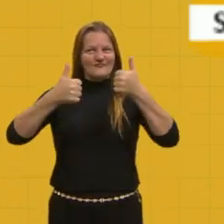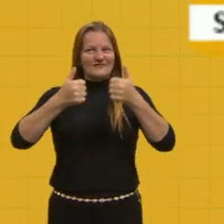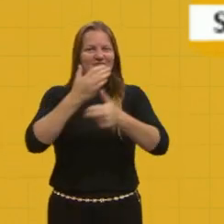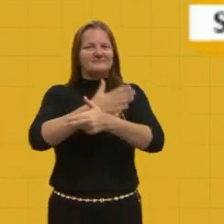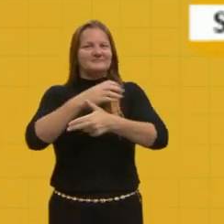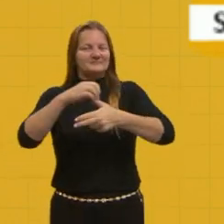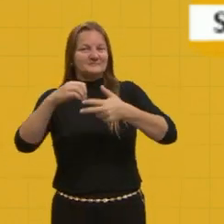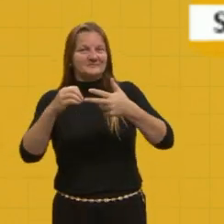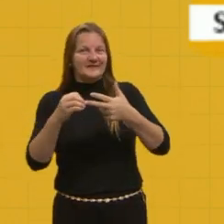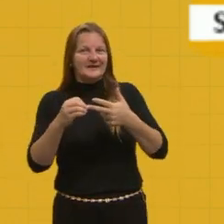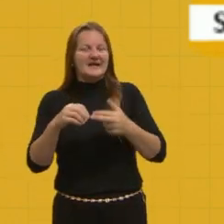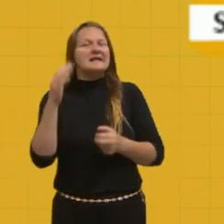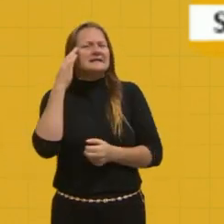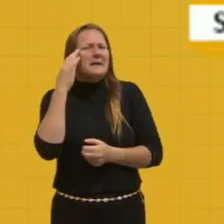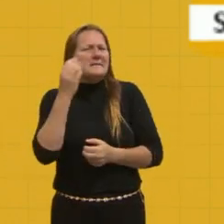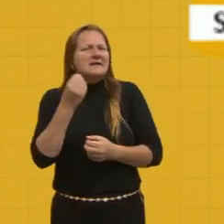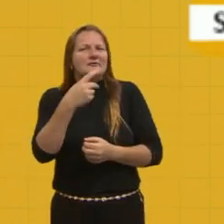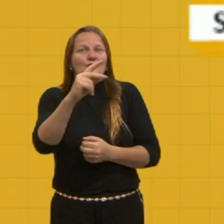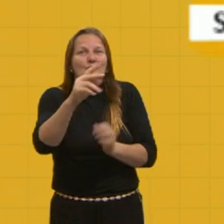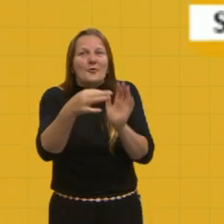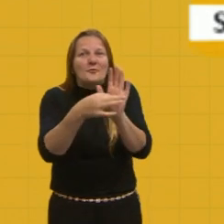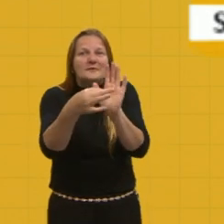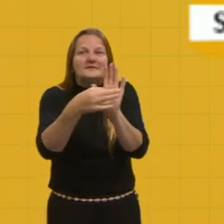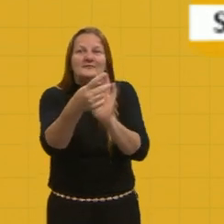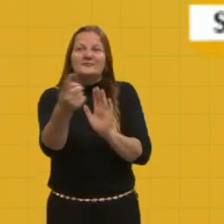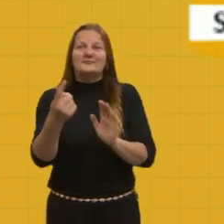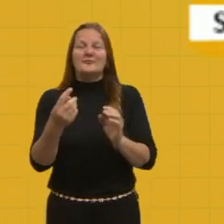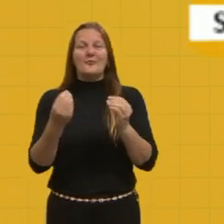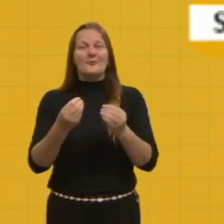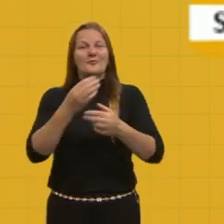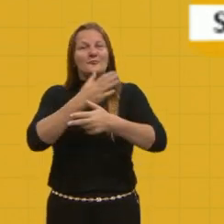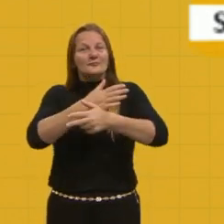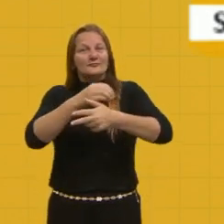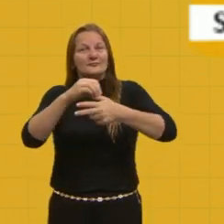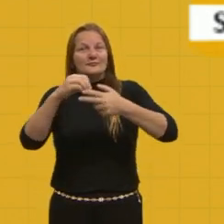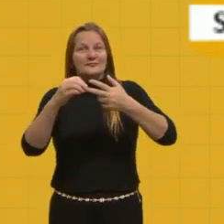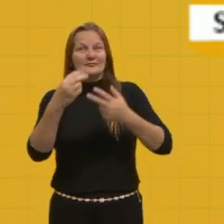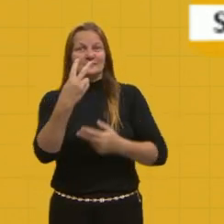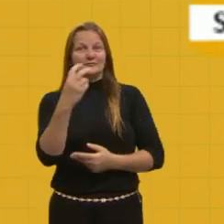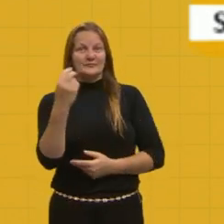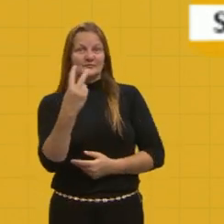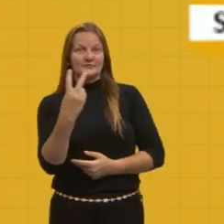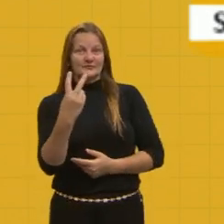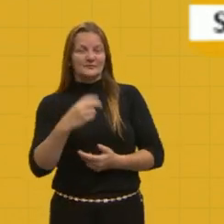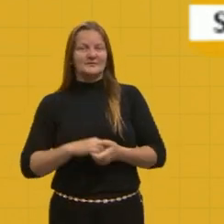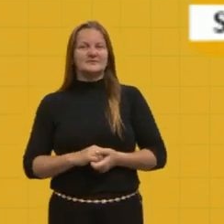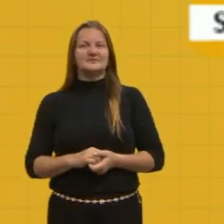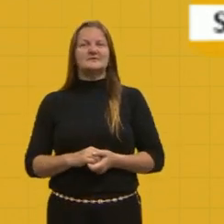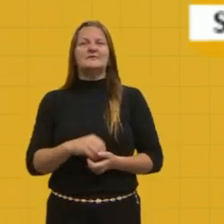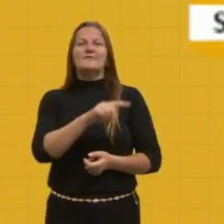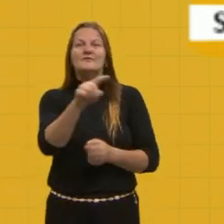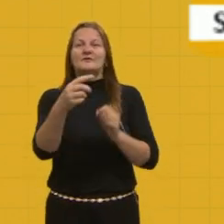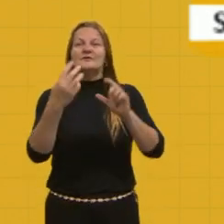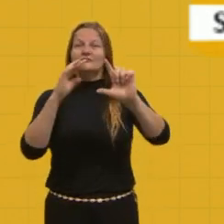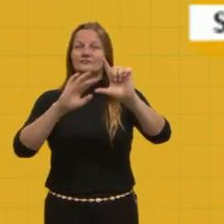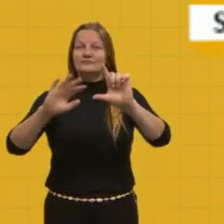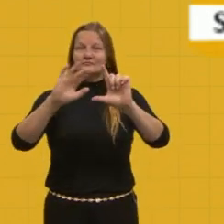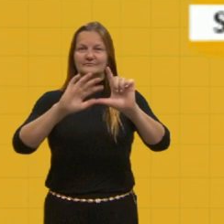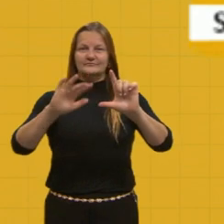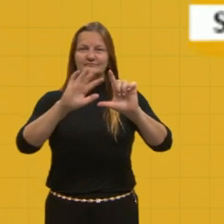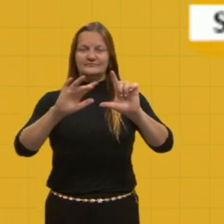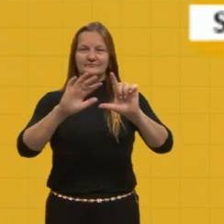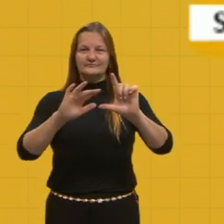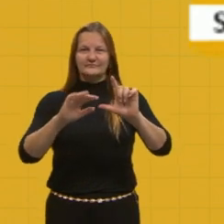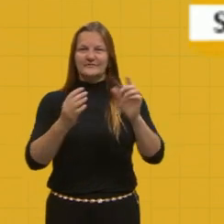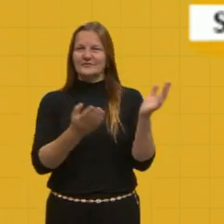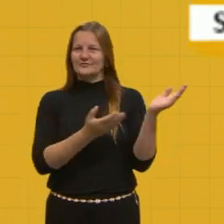Pré-Enem, e saber sua opinião sobre a edição 2022, essa edição, acesse o QR Code no